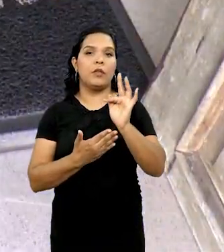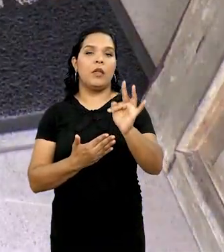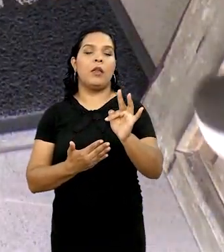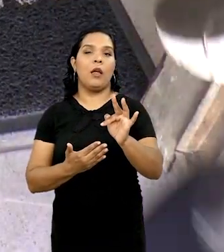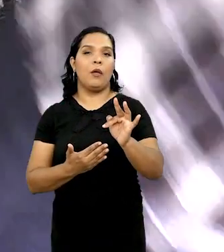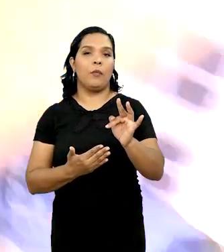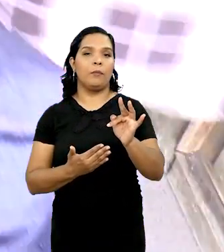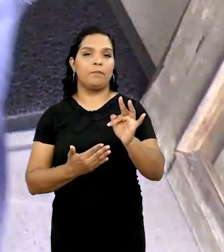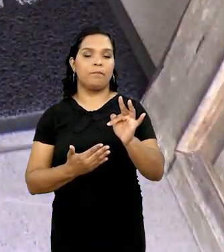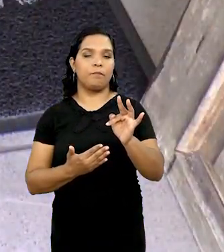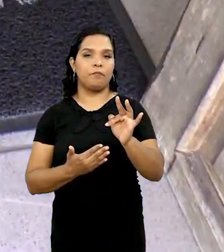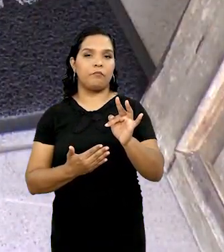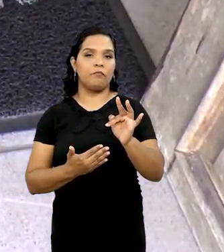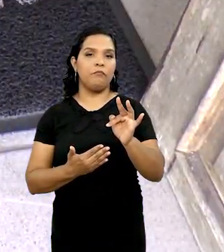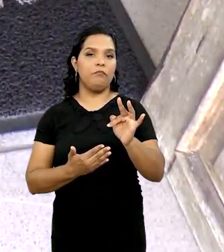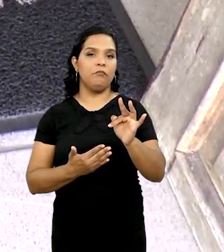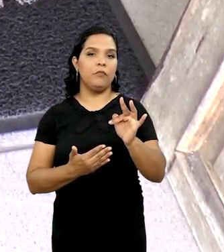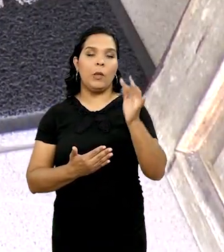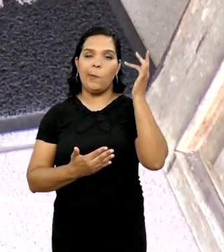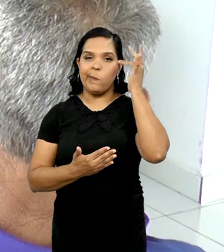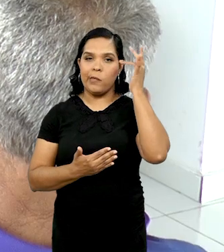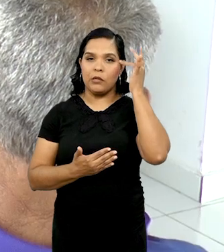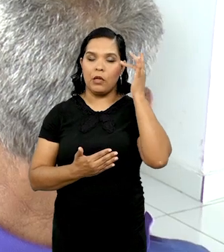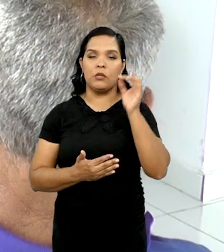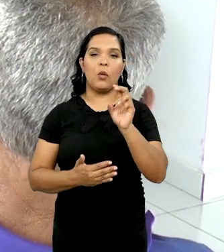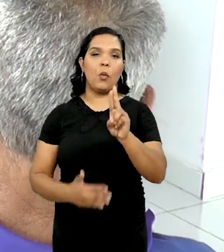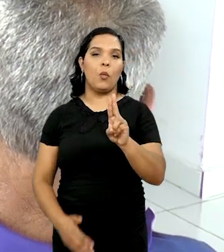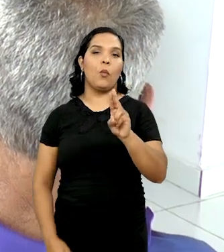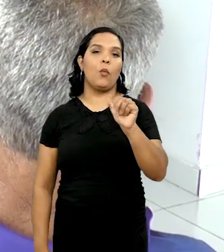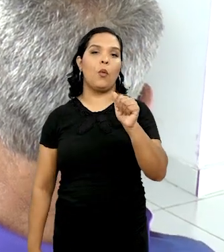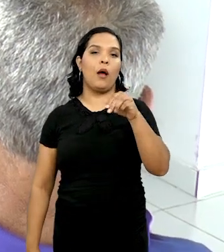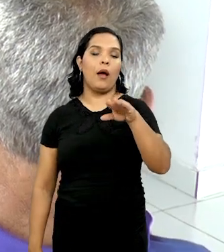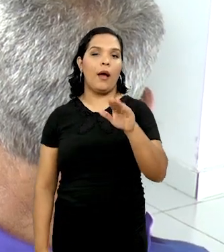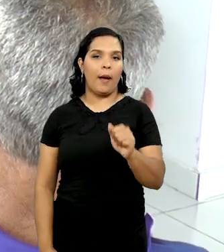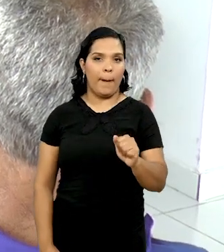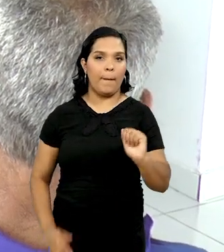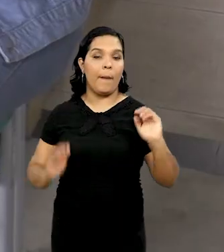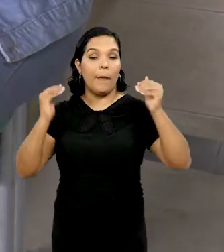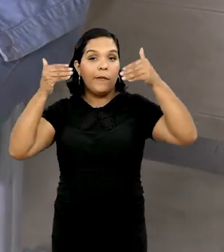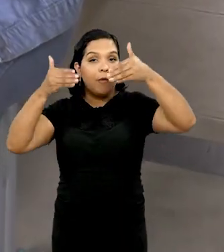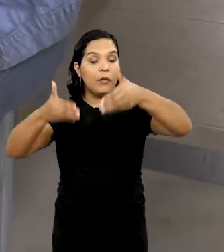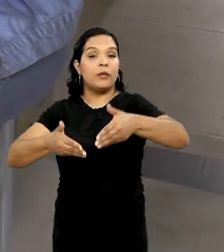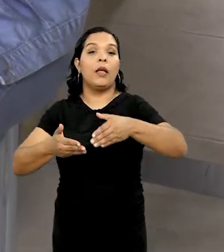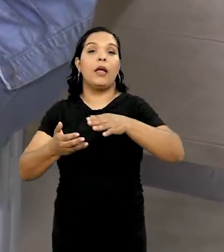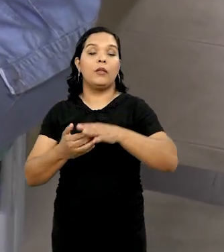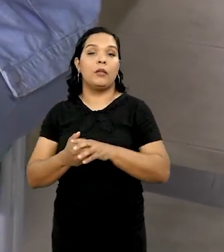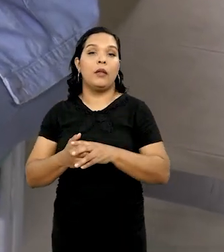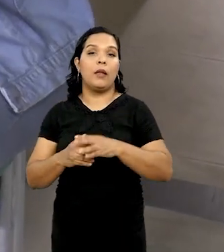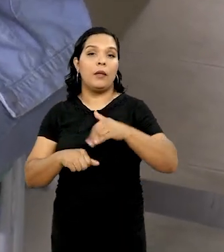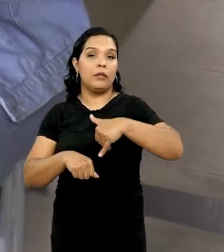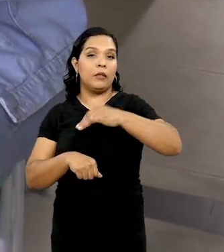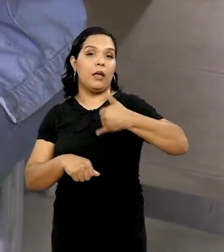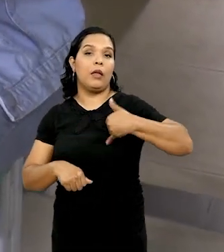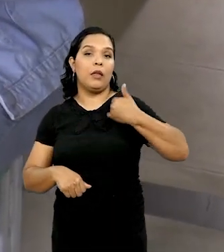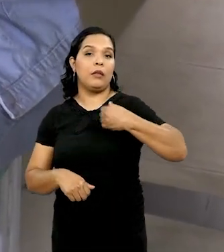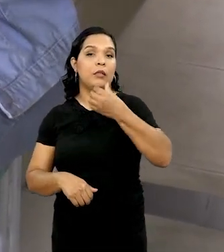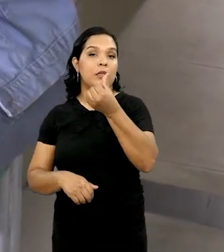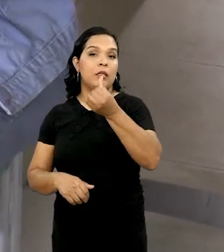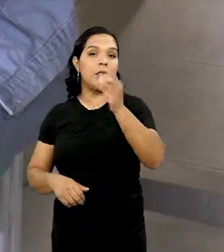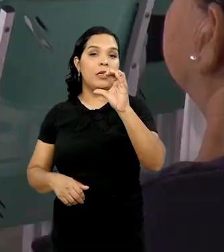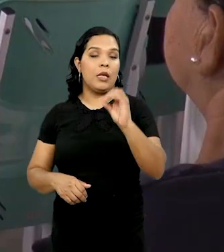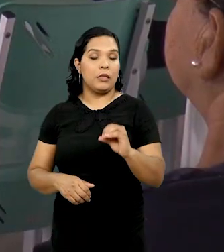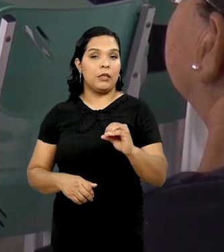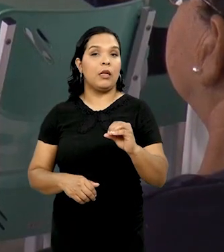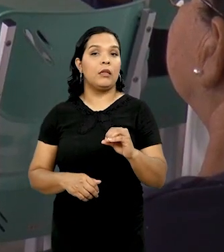Aberta à Maturidade, a UAMA, que faz parte da Universidade Estadual da Paraíba e é voltada para o público a partir dos 60